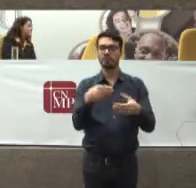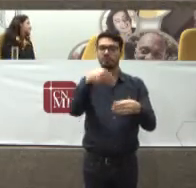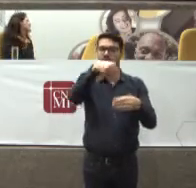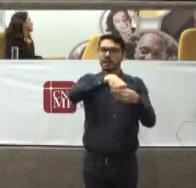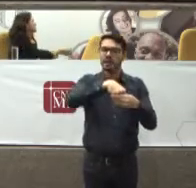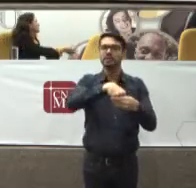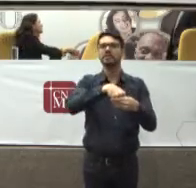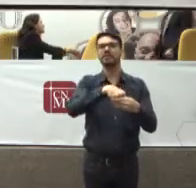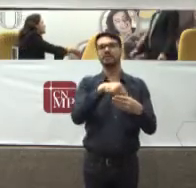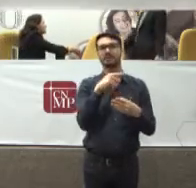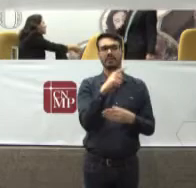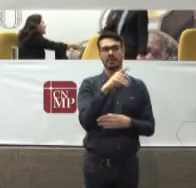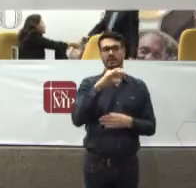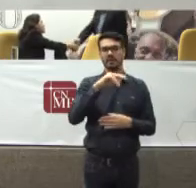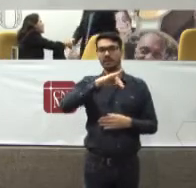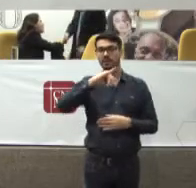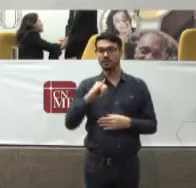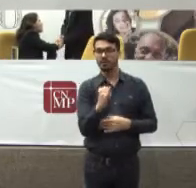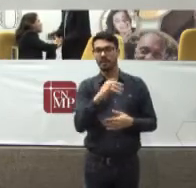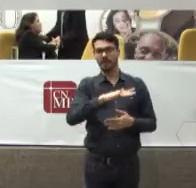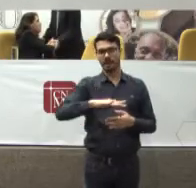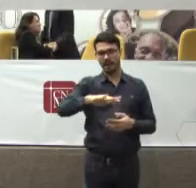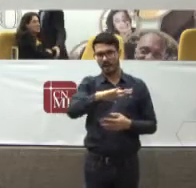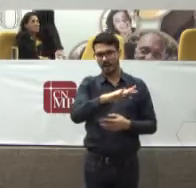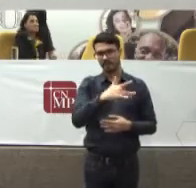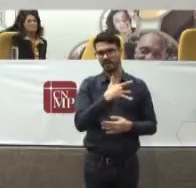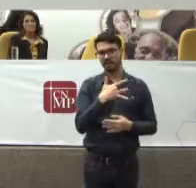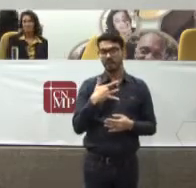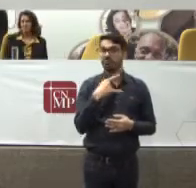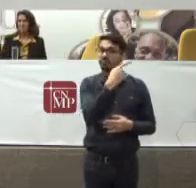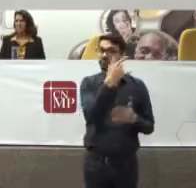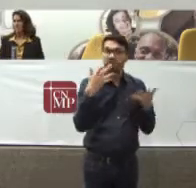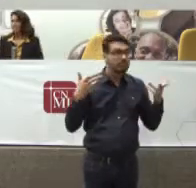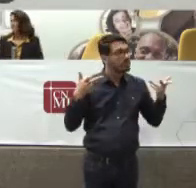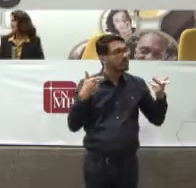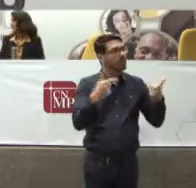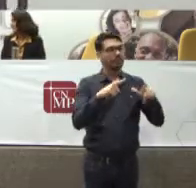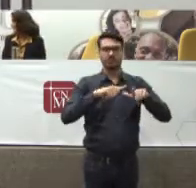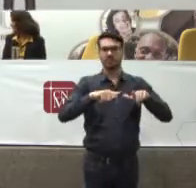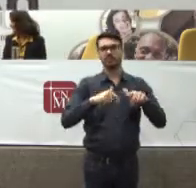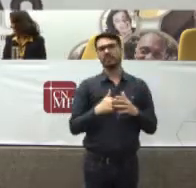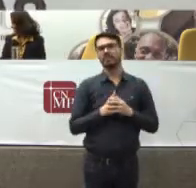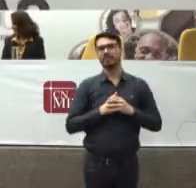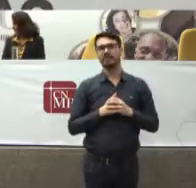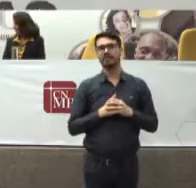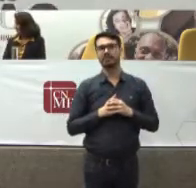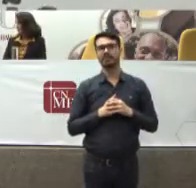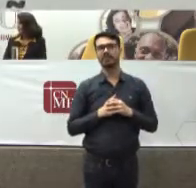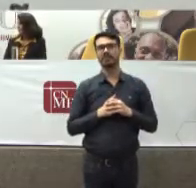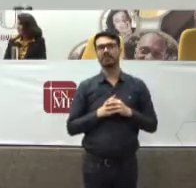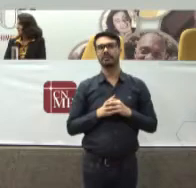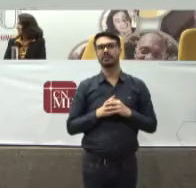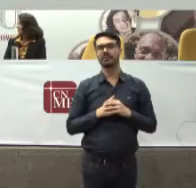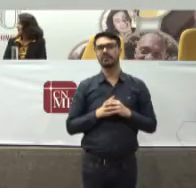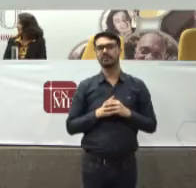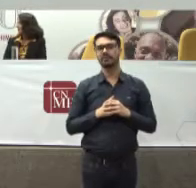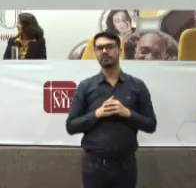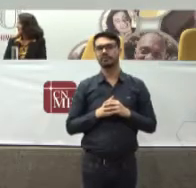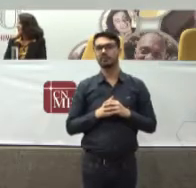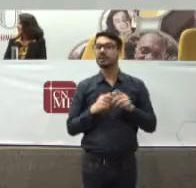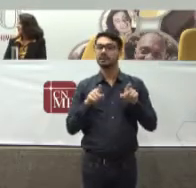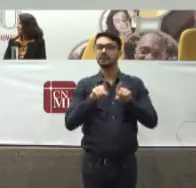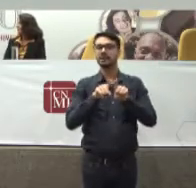Do CNJ Da área de saúde Enfim Tem feito um belíssimo trabalho E Parabéns E mostrando E